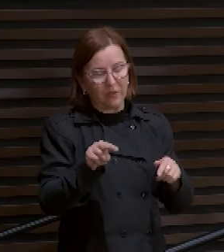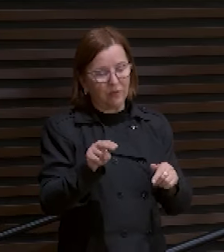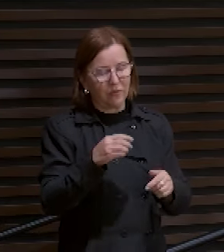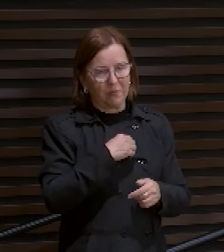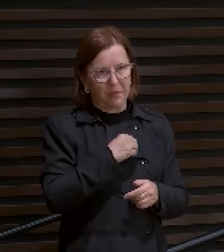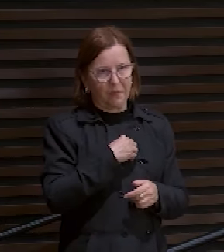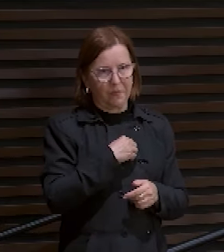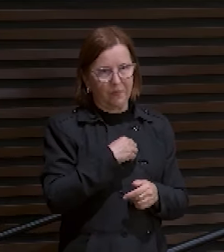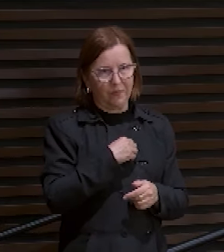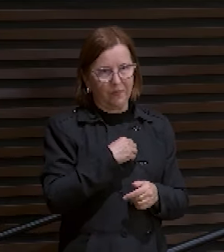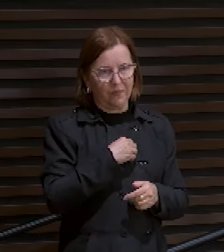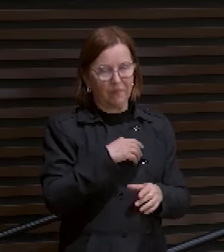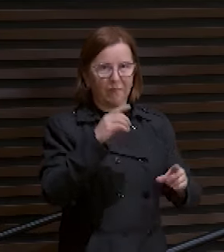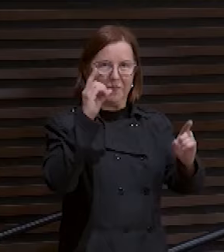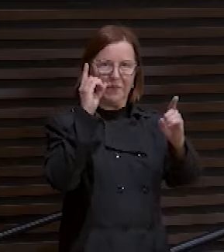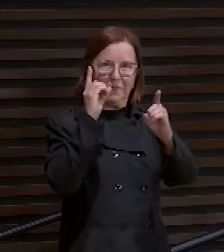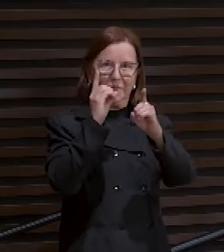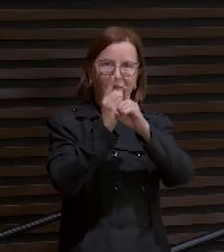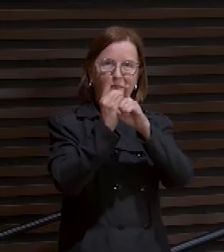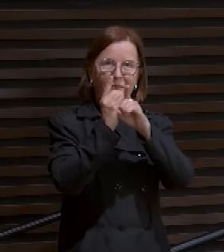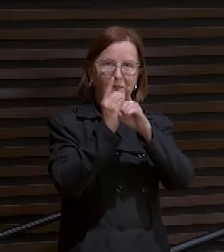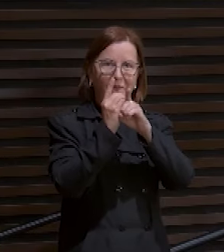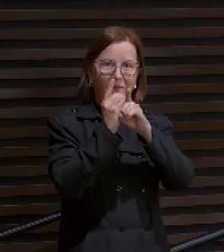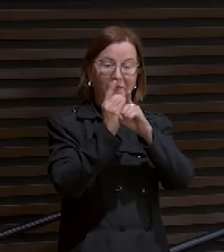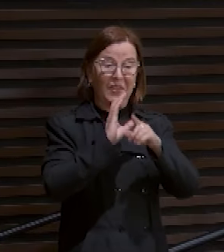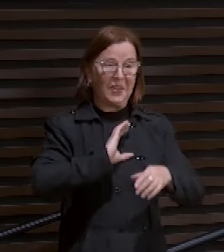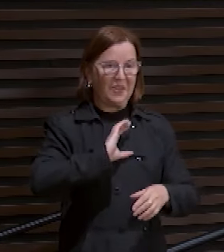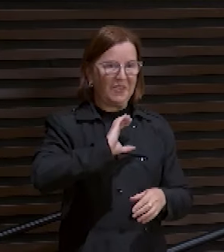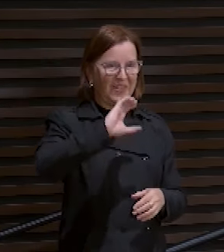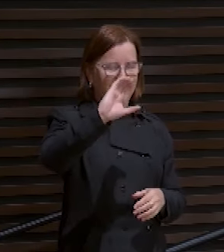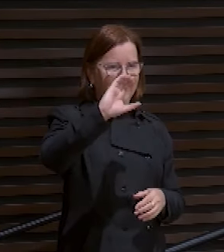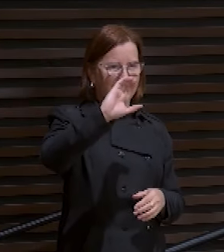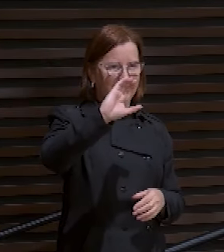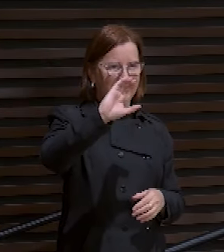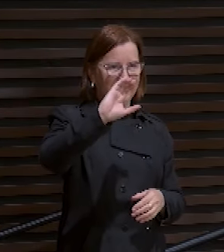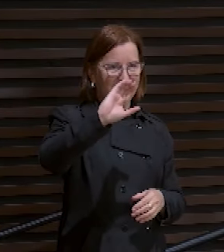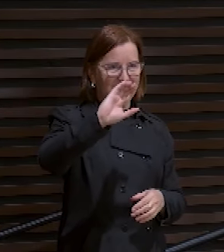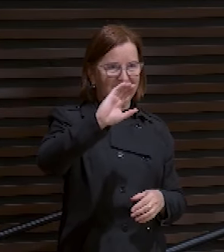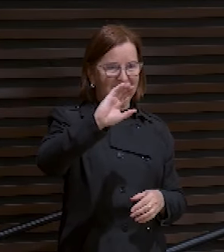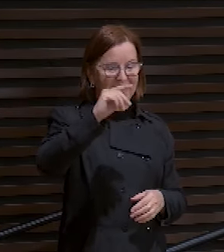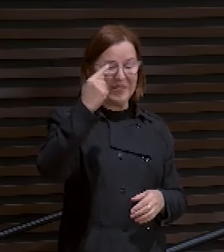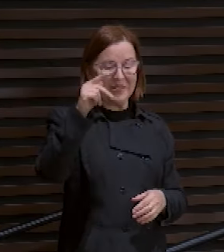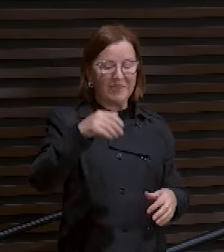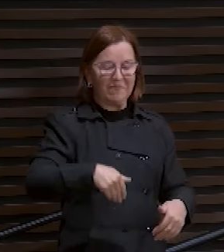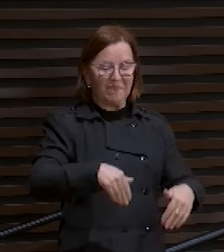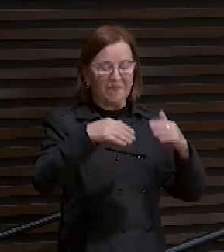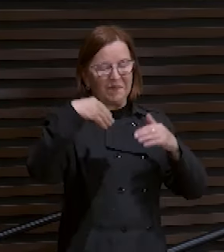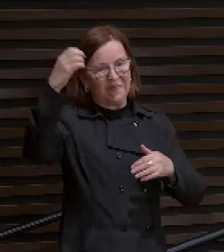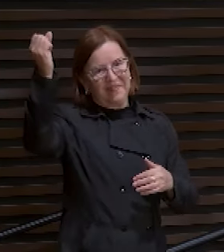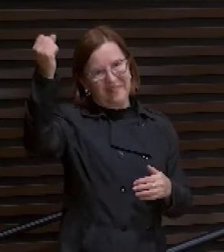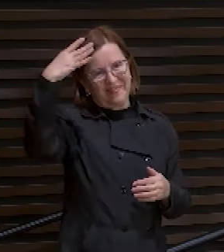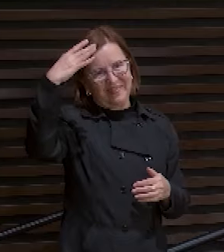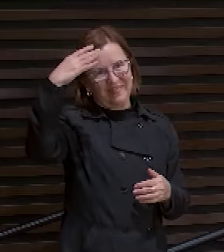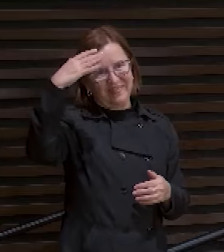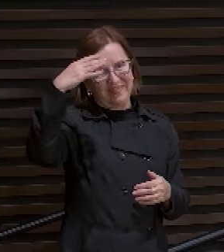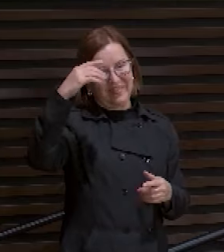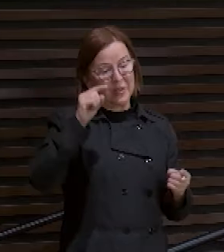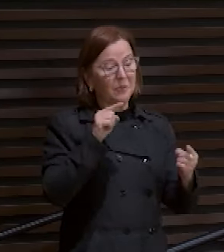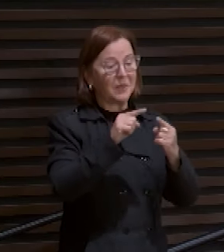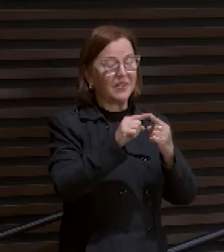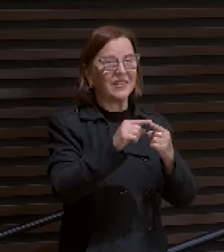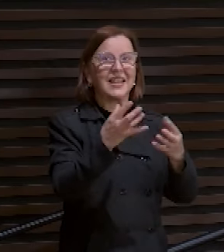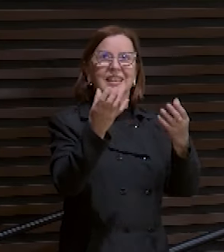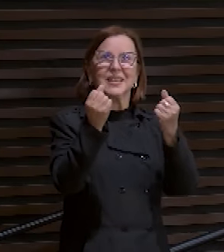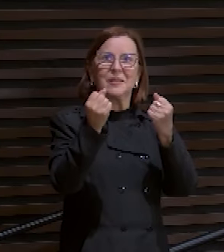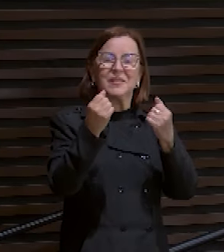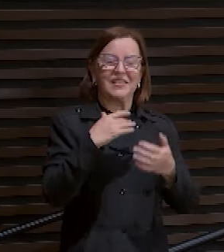Cheguemos-nos, portanto, confiadamente, junto ao trono da graça. Afim de recebermos